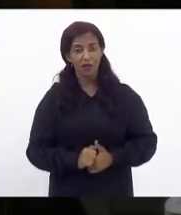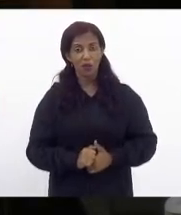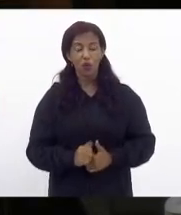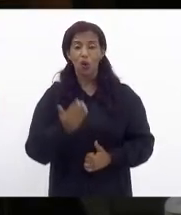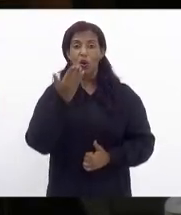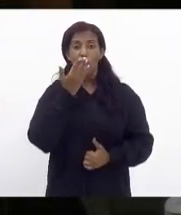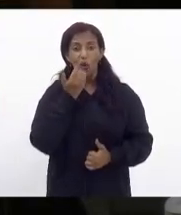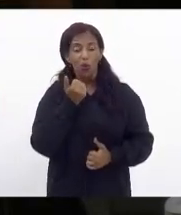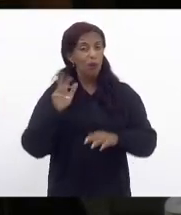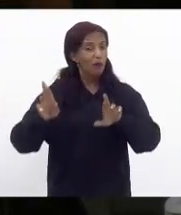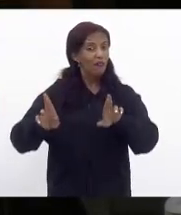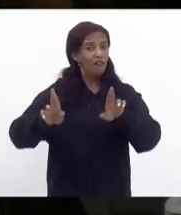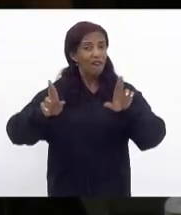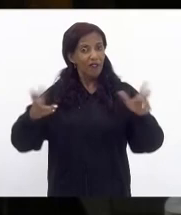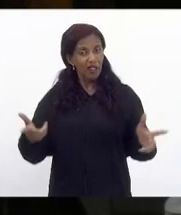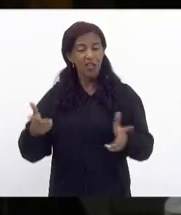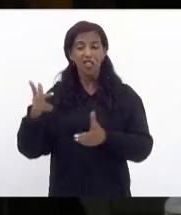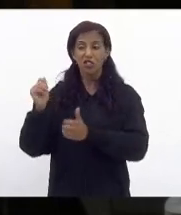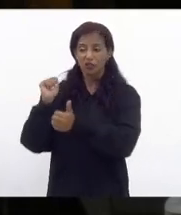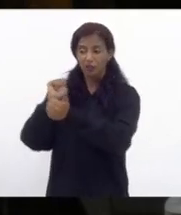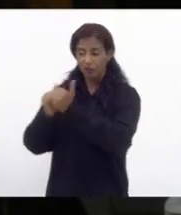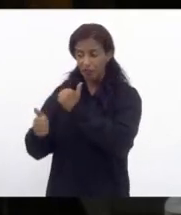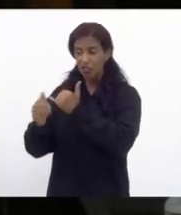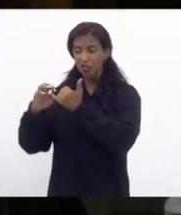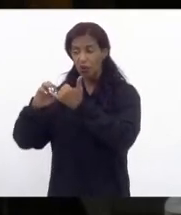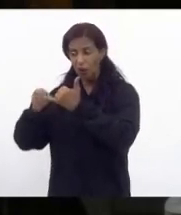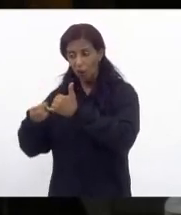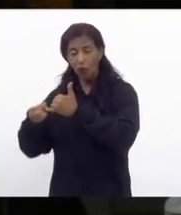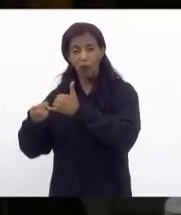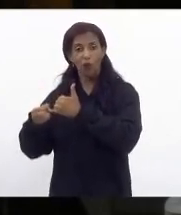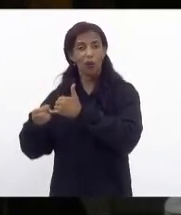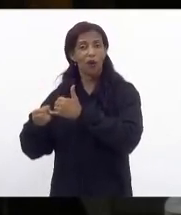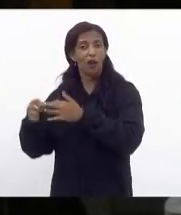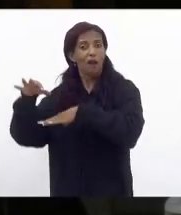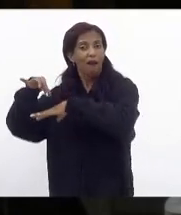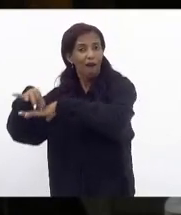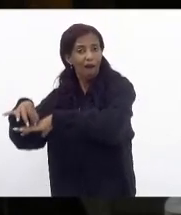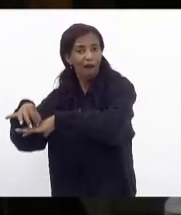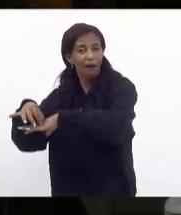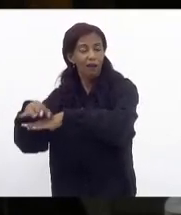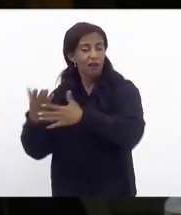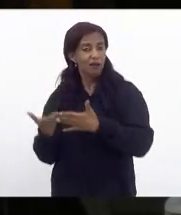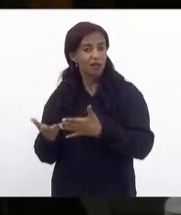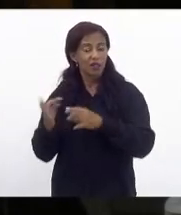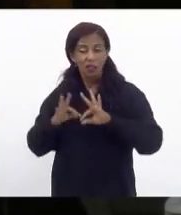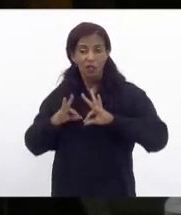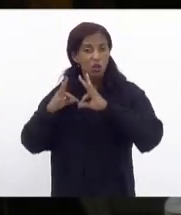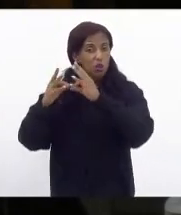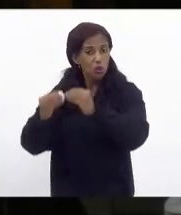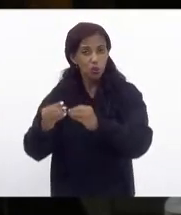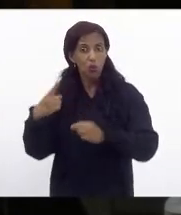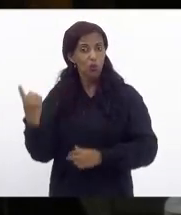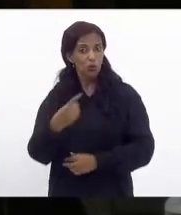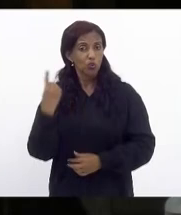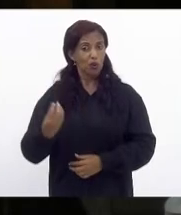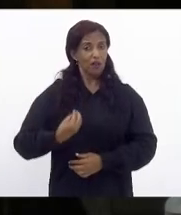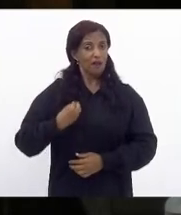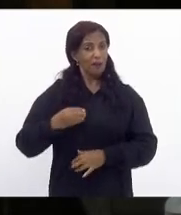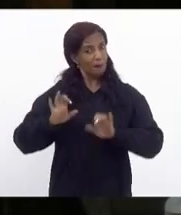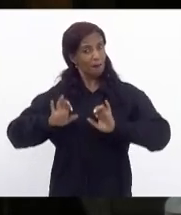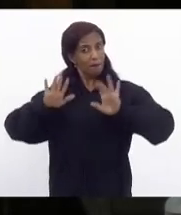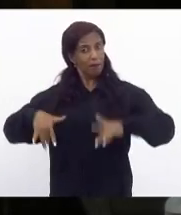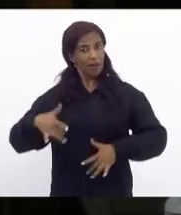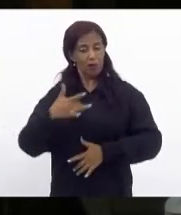nós feijão arroz e um pedaço de carne e todos nós sobrevivemos e bem